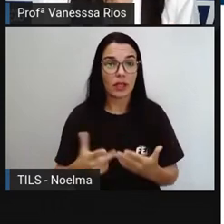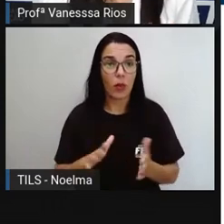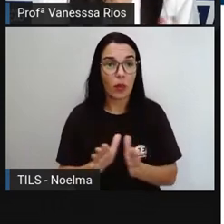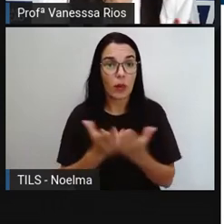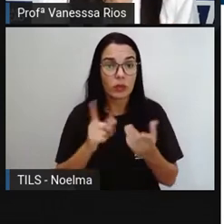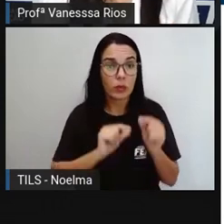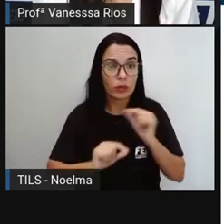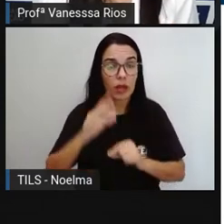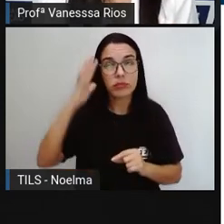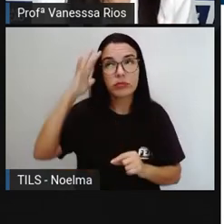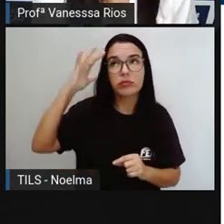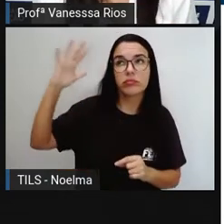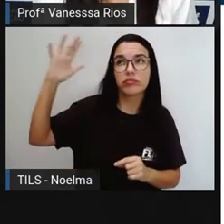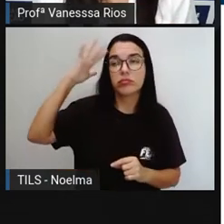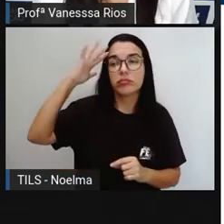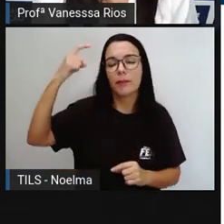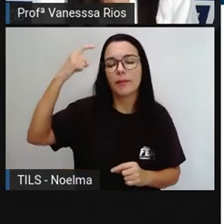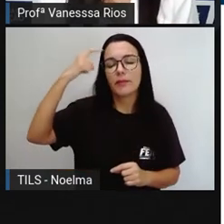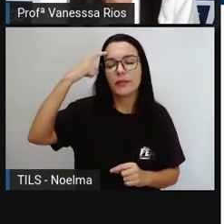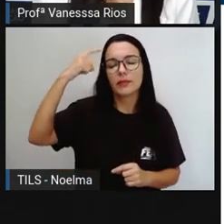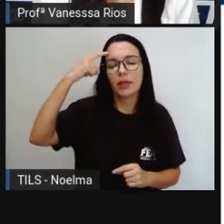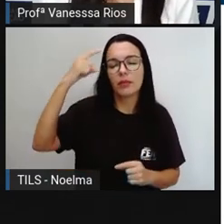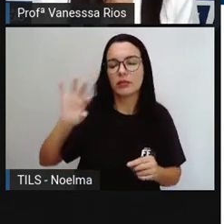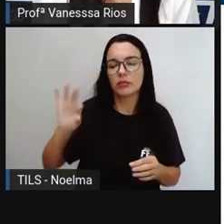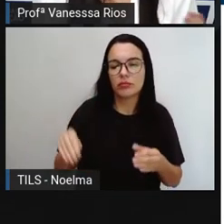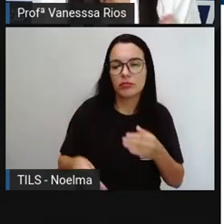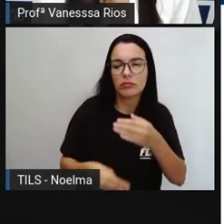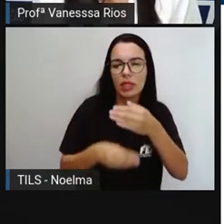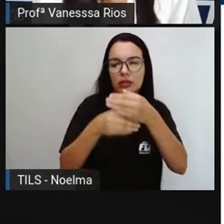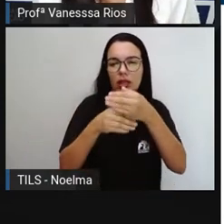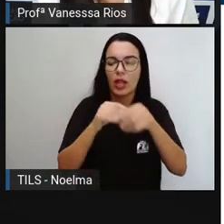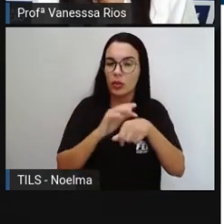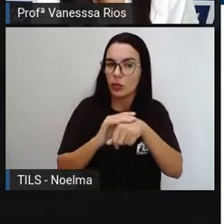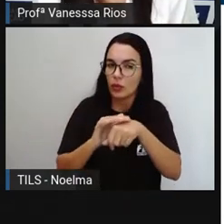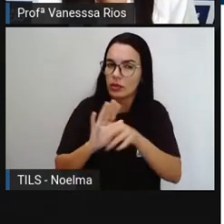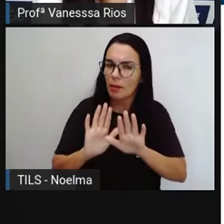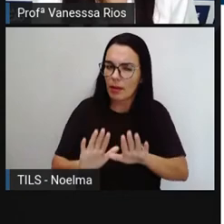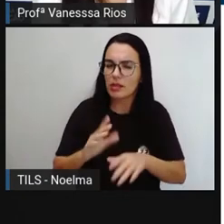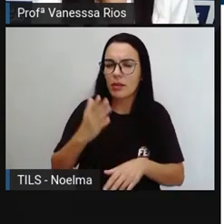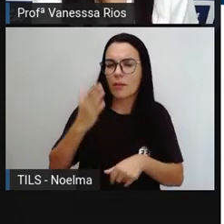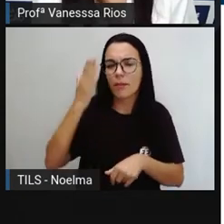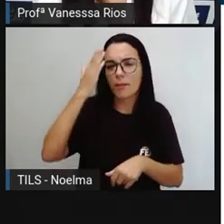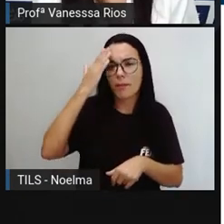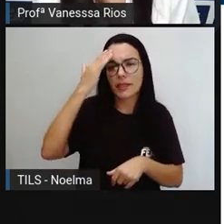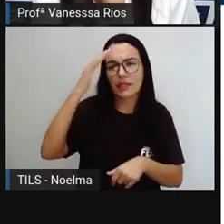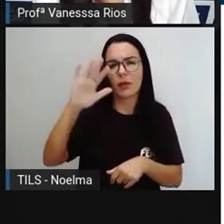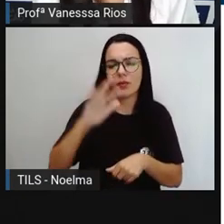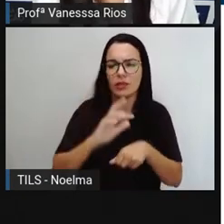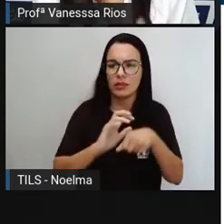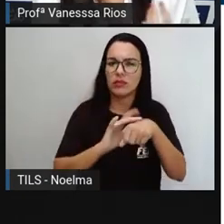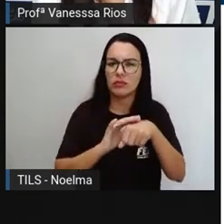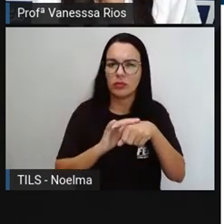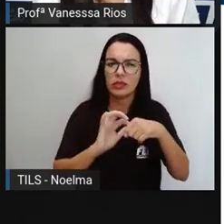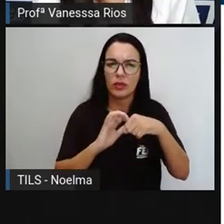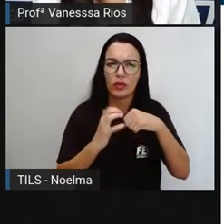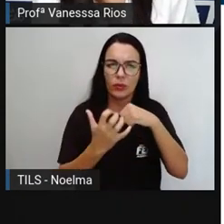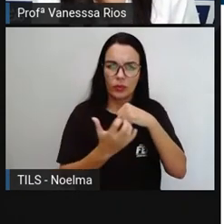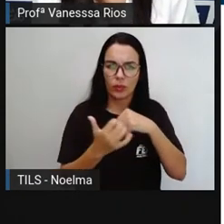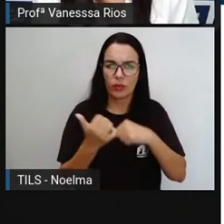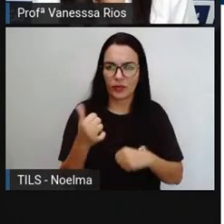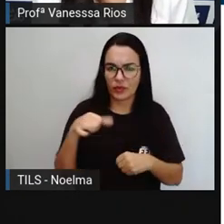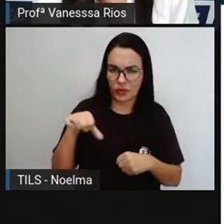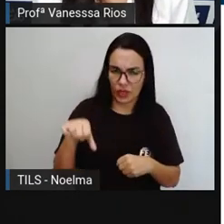né? a reflexão e o pensamento em relação a demais doenças mas principalmente ao coronavírus, né? E a COVID